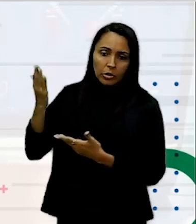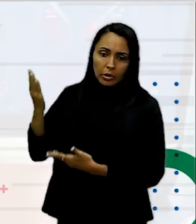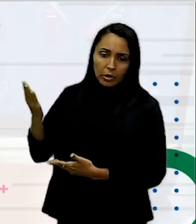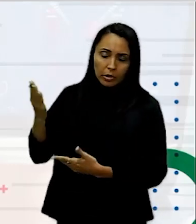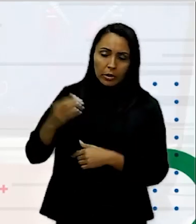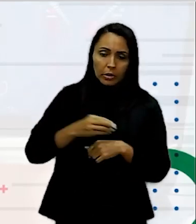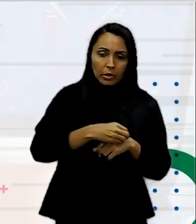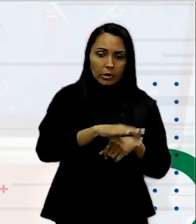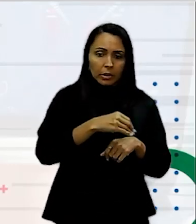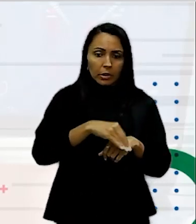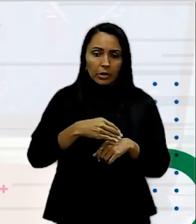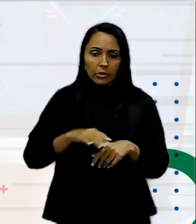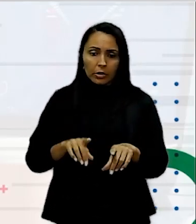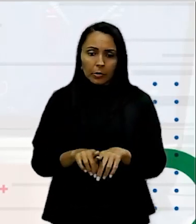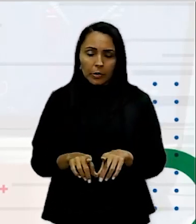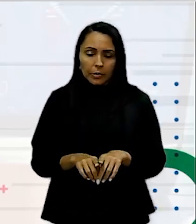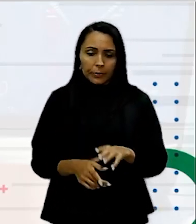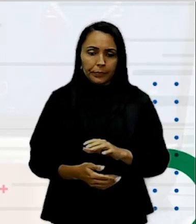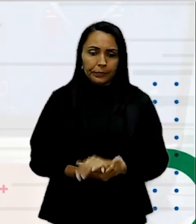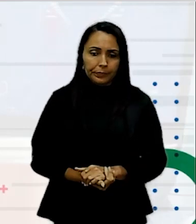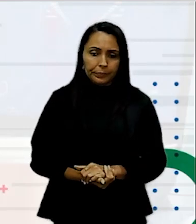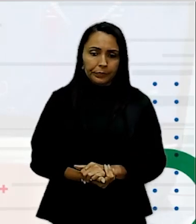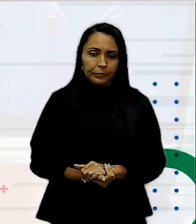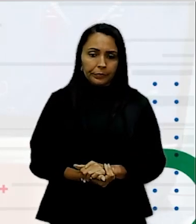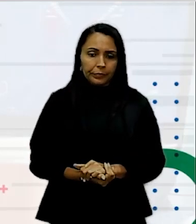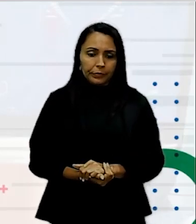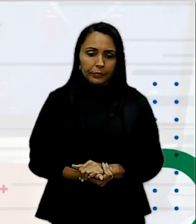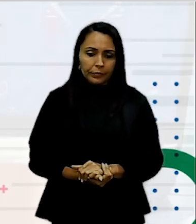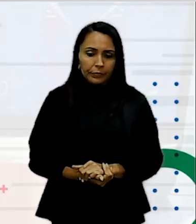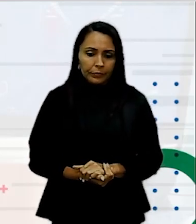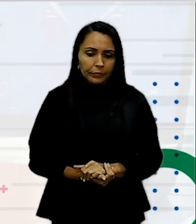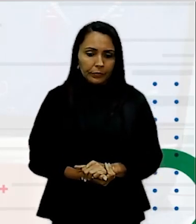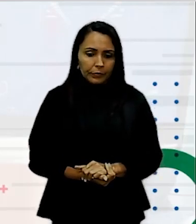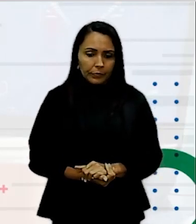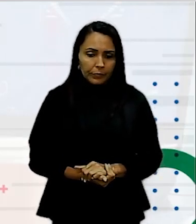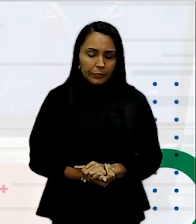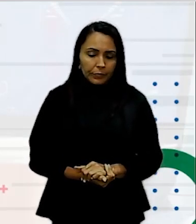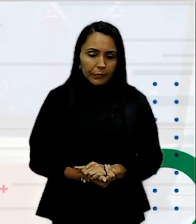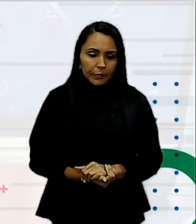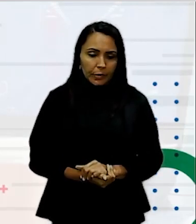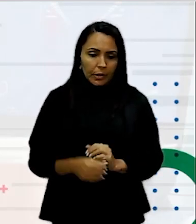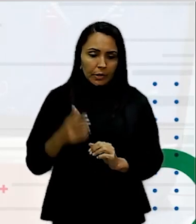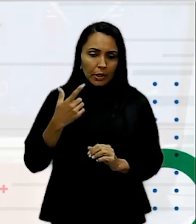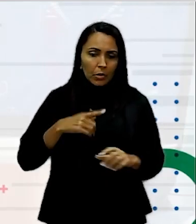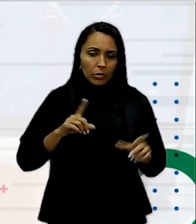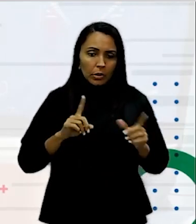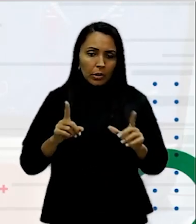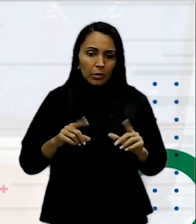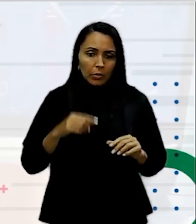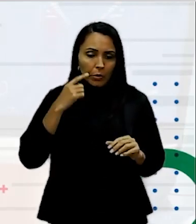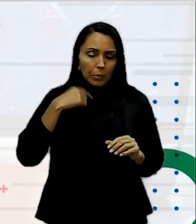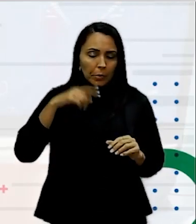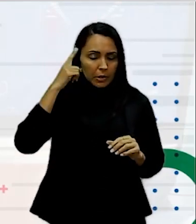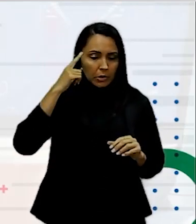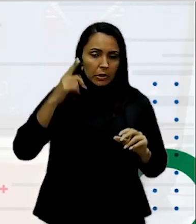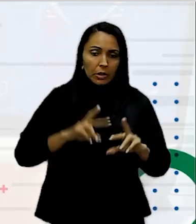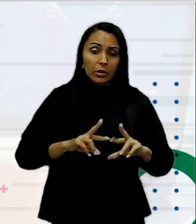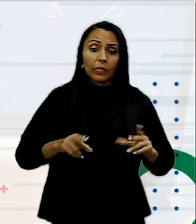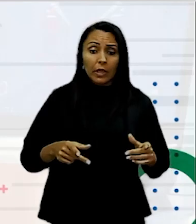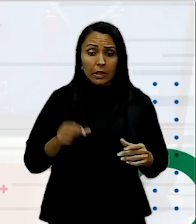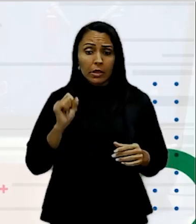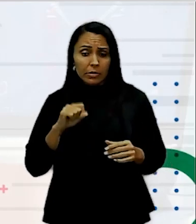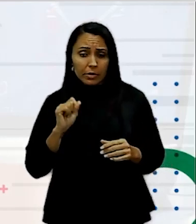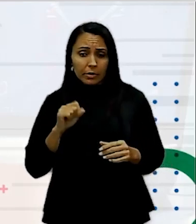Foi que em um eu habilitei o ifenizar E na outra não Perceba que já tem uma diferença gigantesca